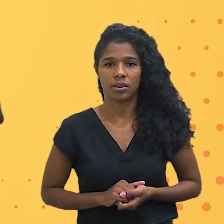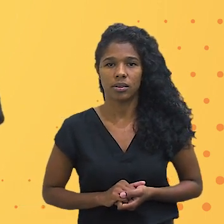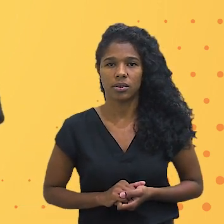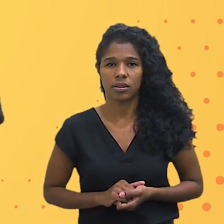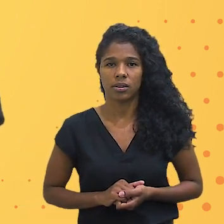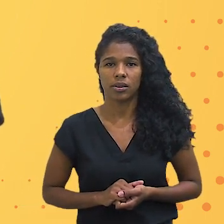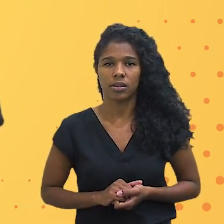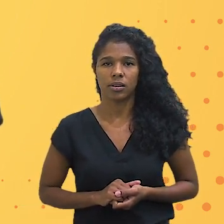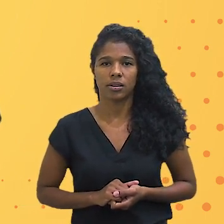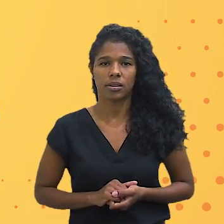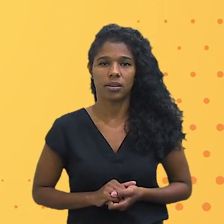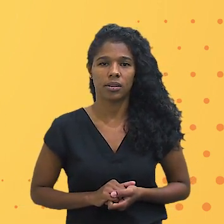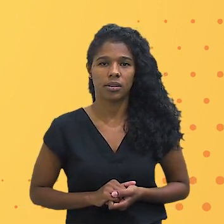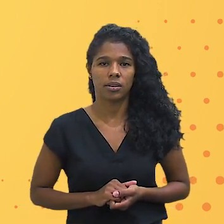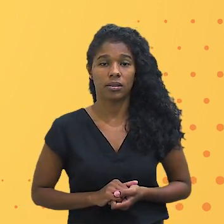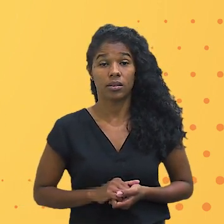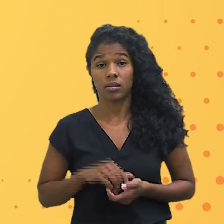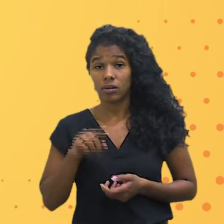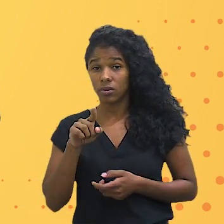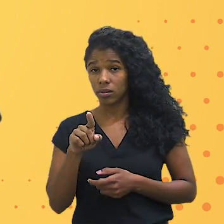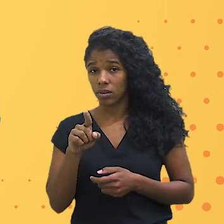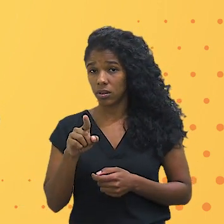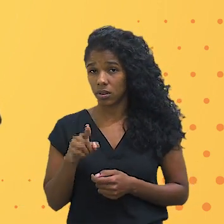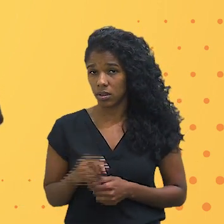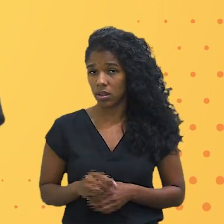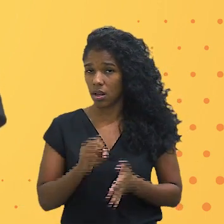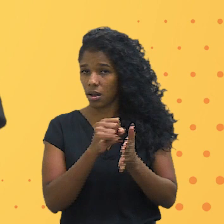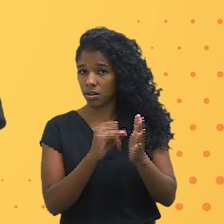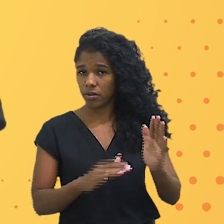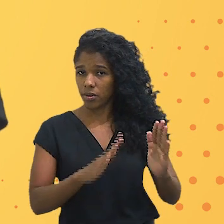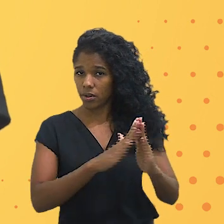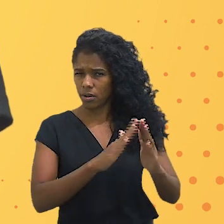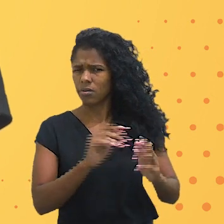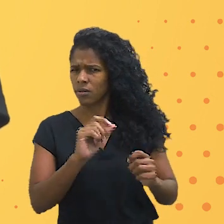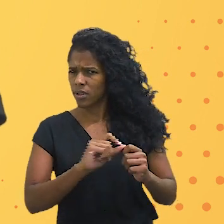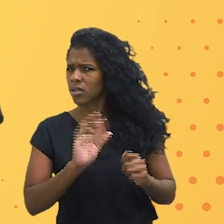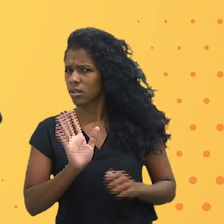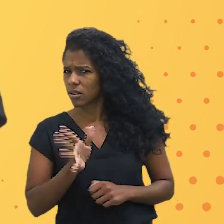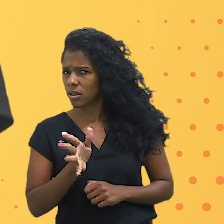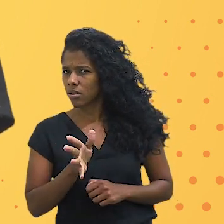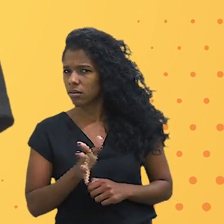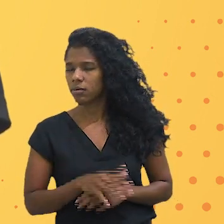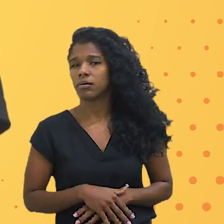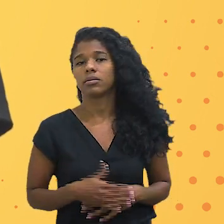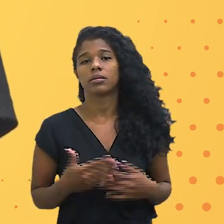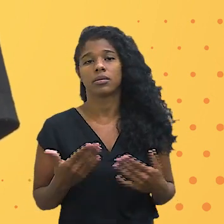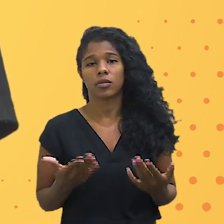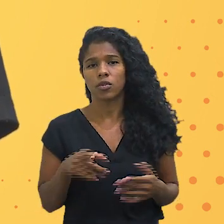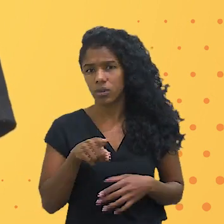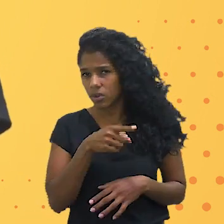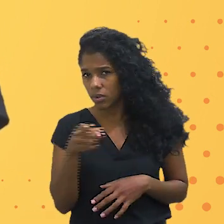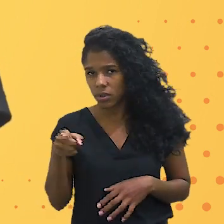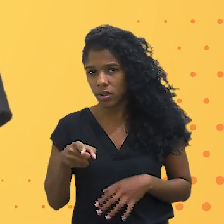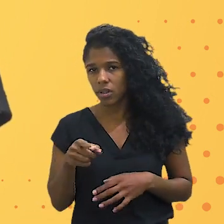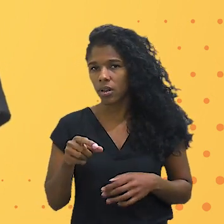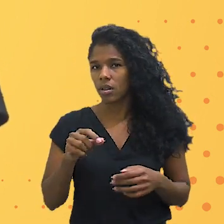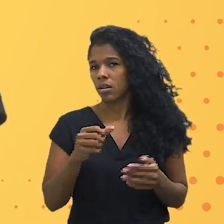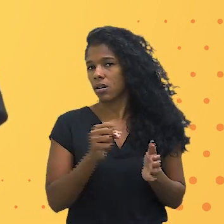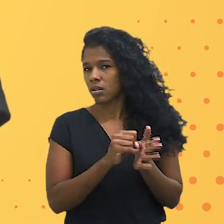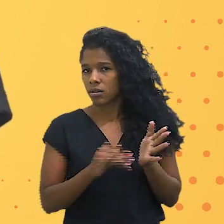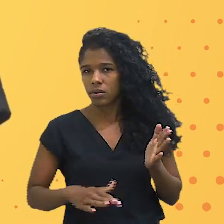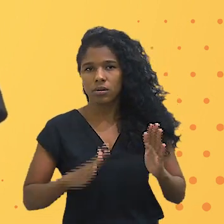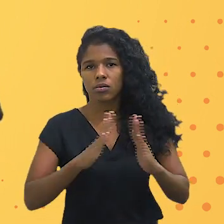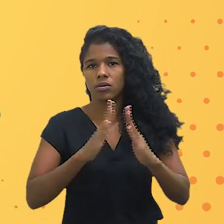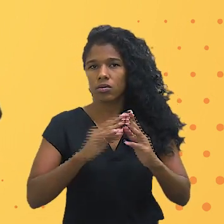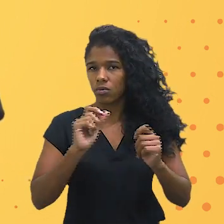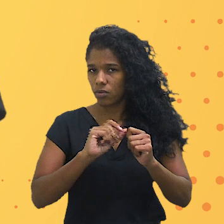at home? Você fez a sua tarefa de casa? Vocês fizeram a tarefa de casa? May